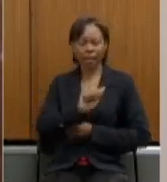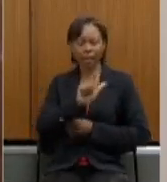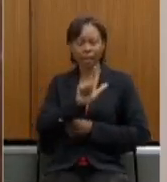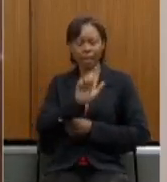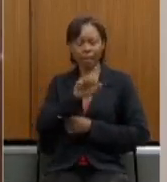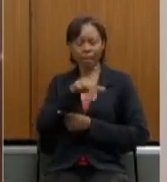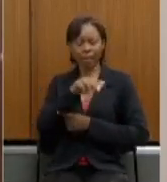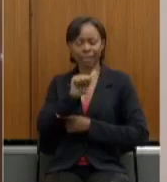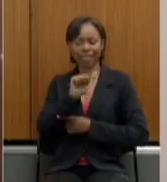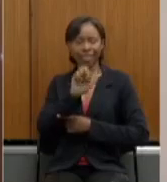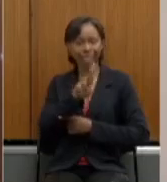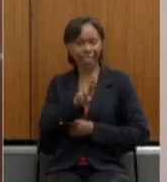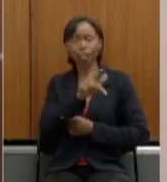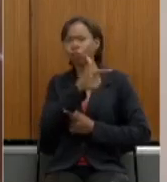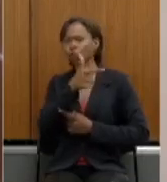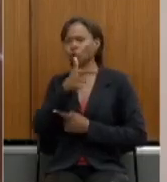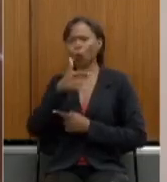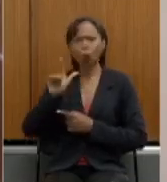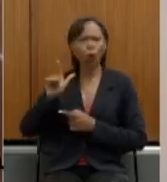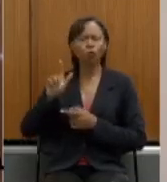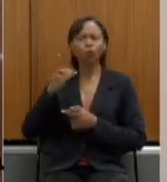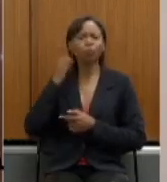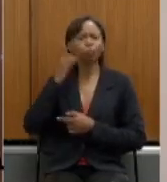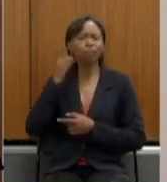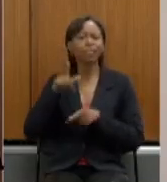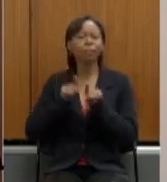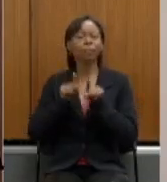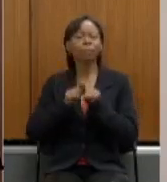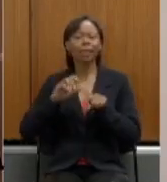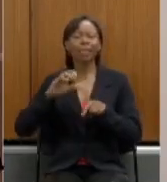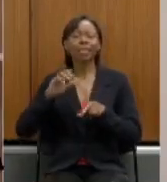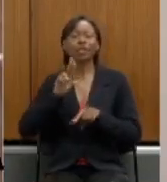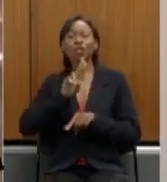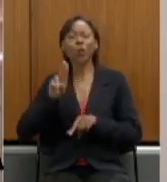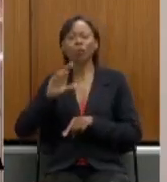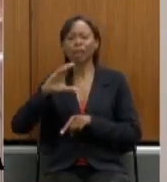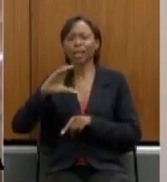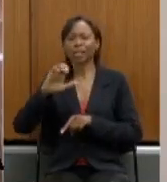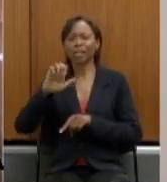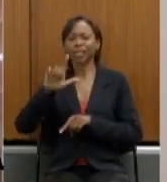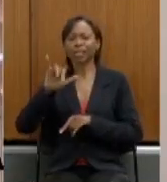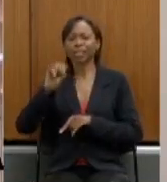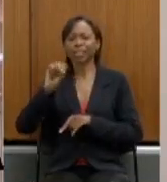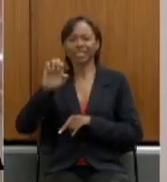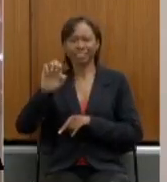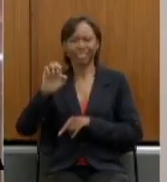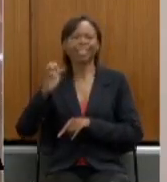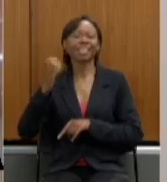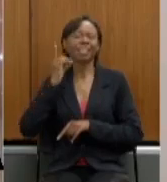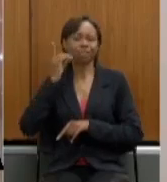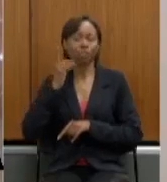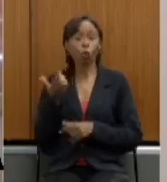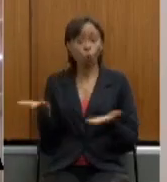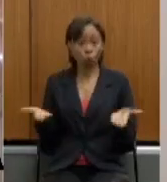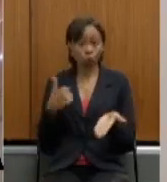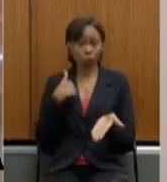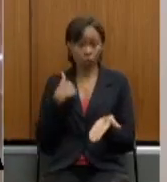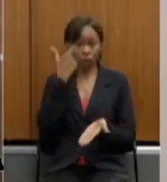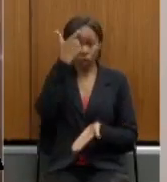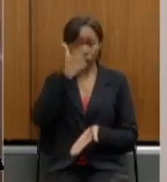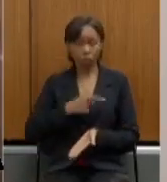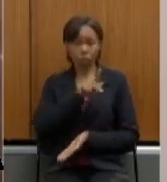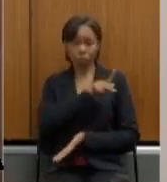e todas as deputadas em nome da amiga deputada Celise. Eu atualmente estou presidente da Comissão de